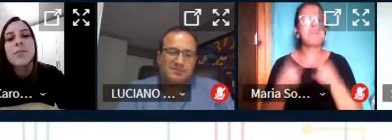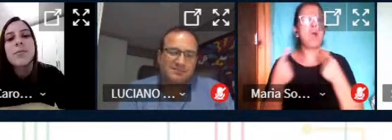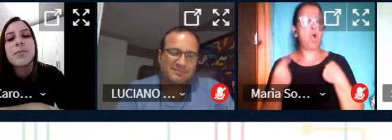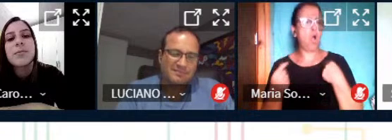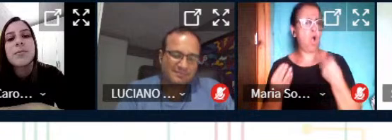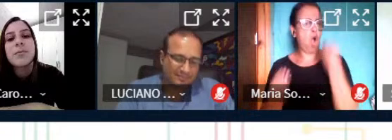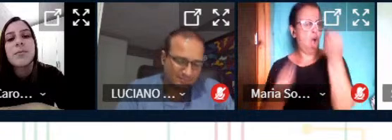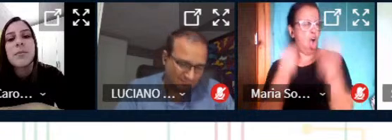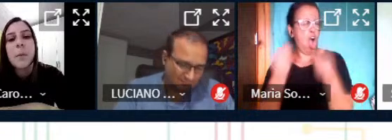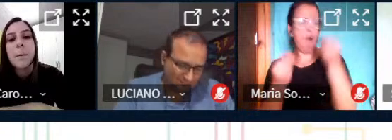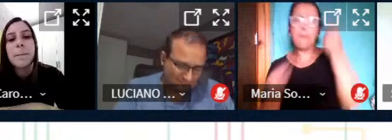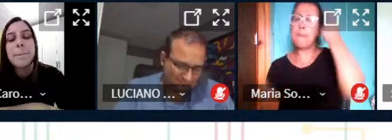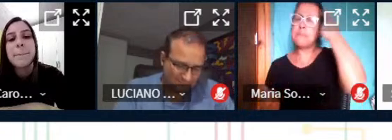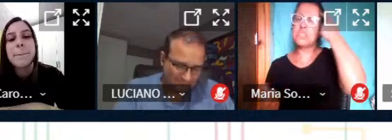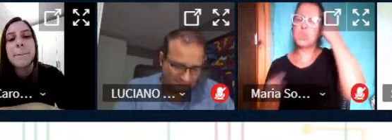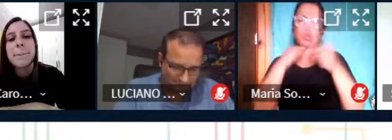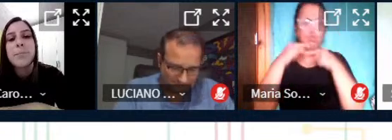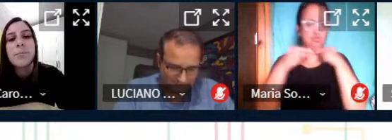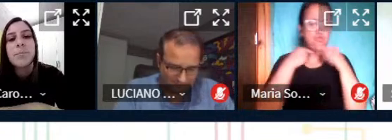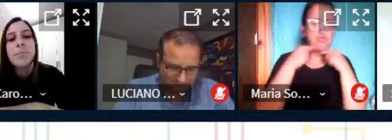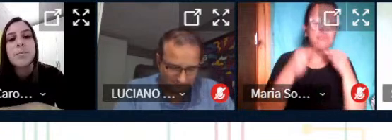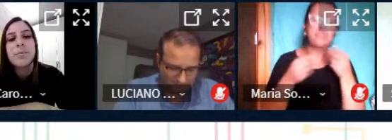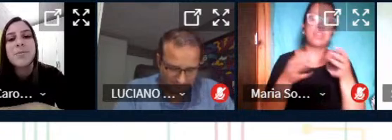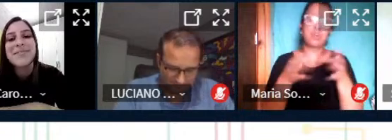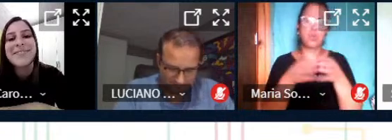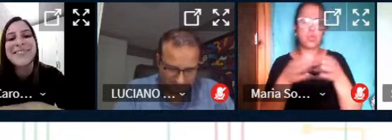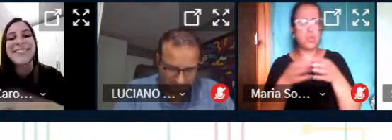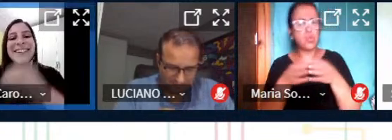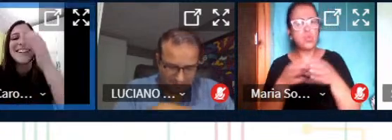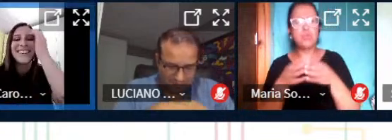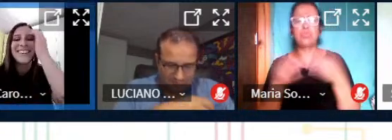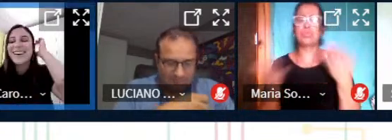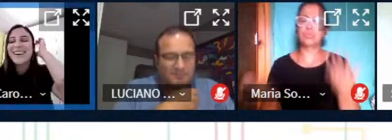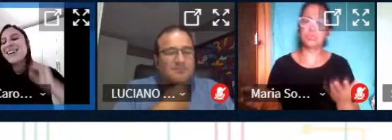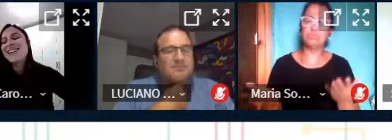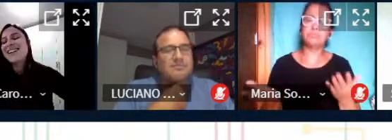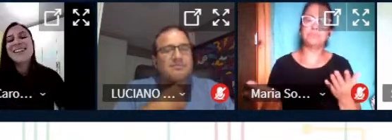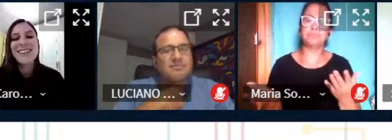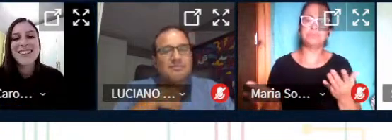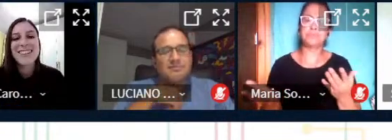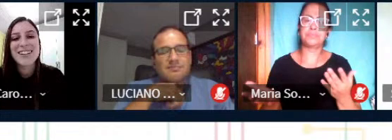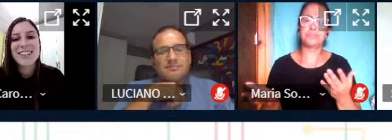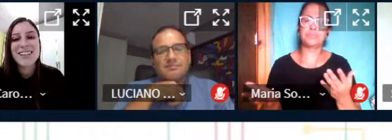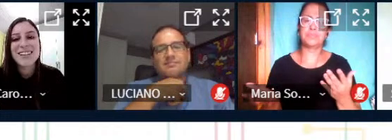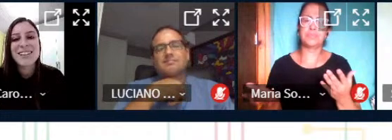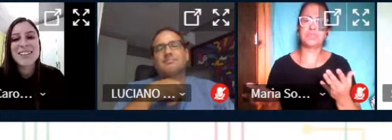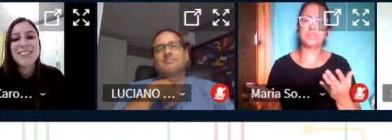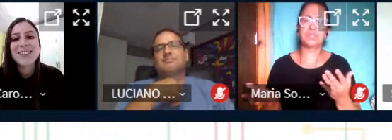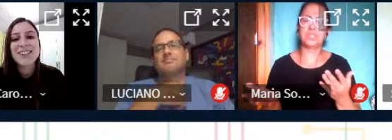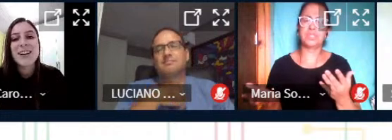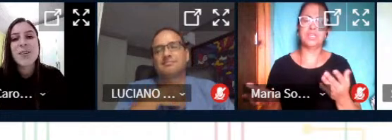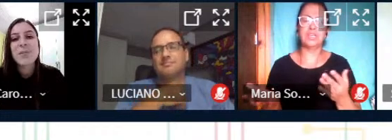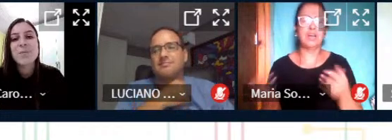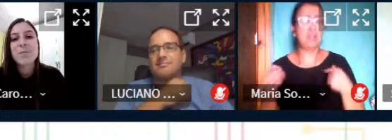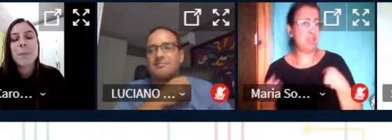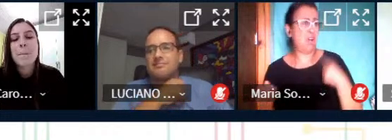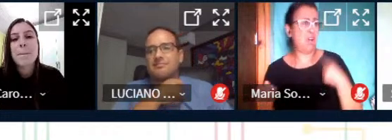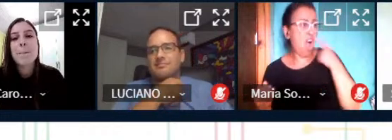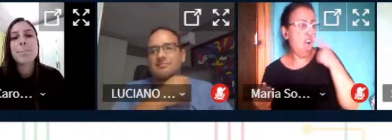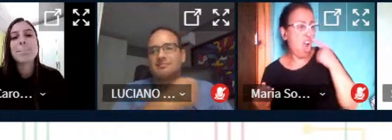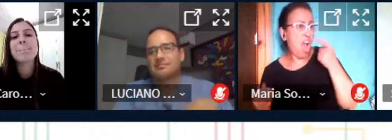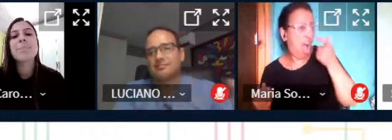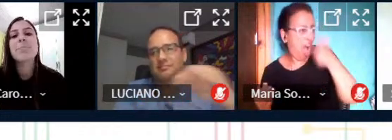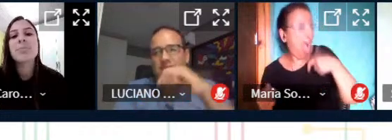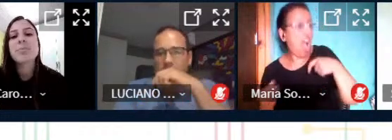são dúvidas de vocês é desse grupinho que vocês têm que né que faz através das dúvidas olha não mas eu acho que a gente tem que